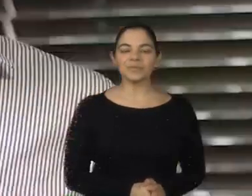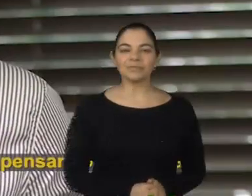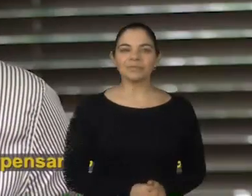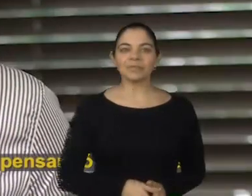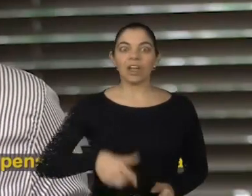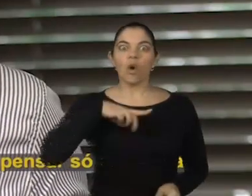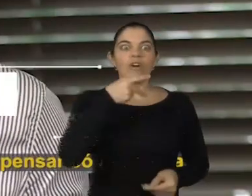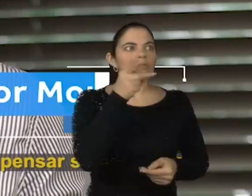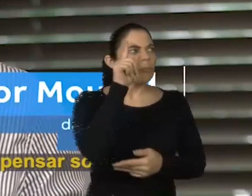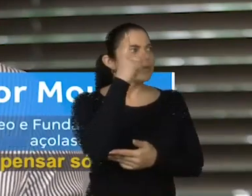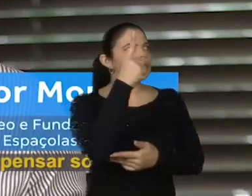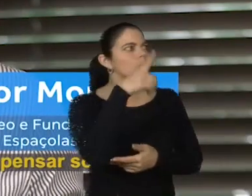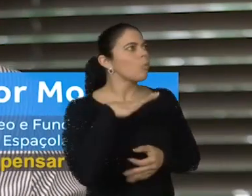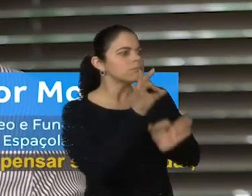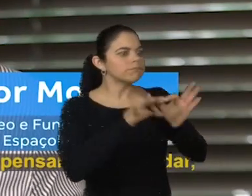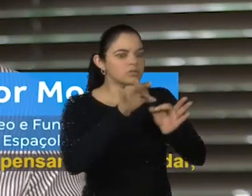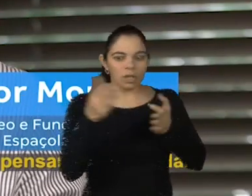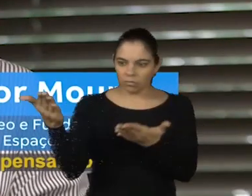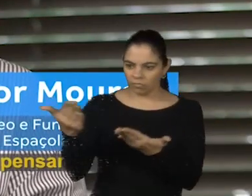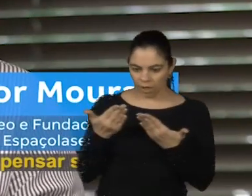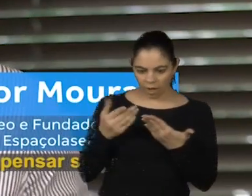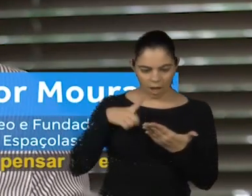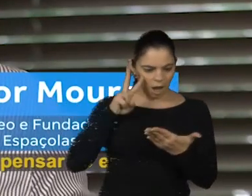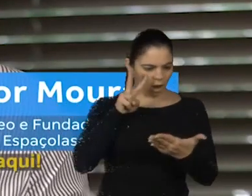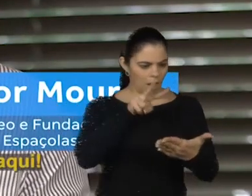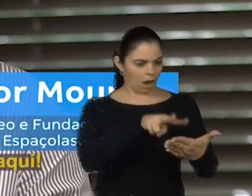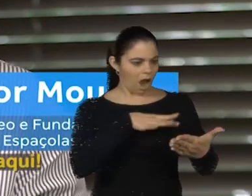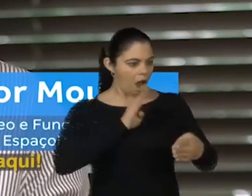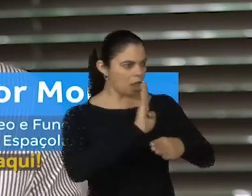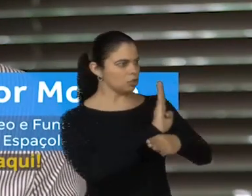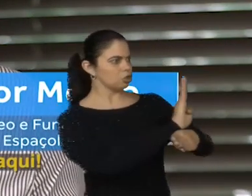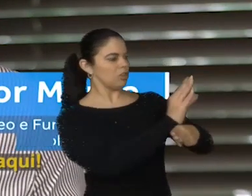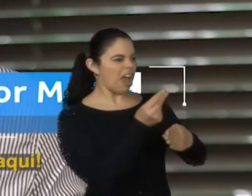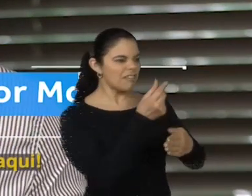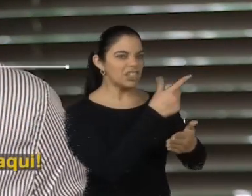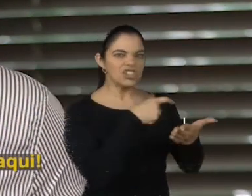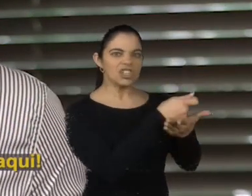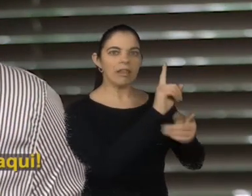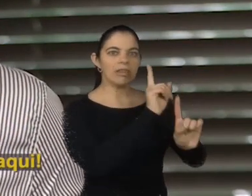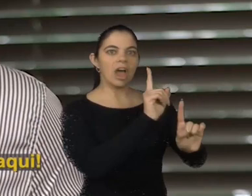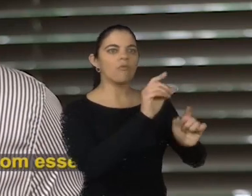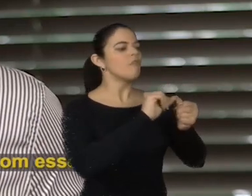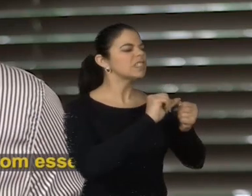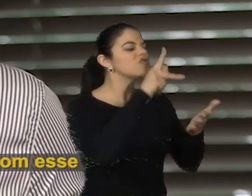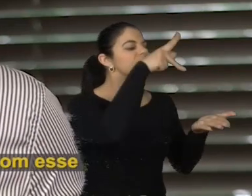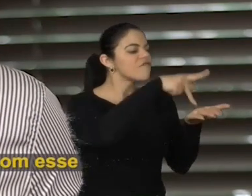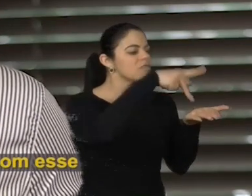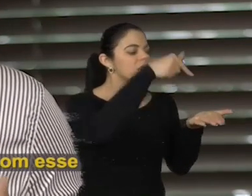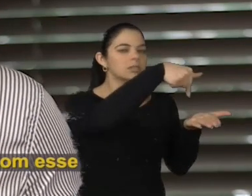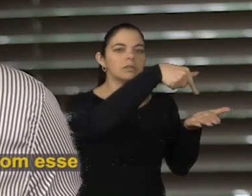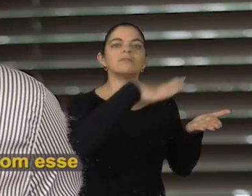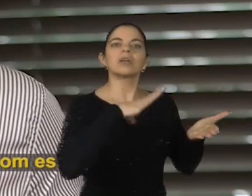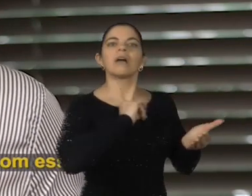Quando esse projeto apareceu para a gente, em vez de pensarmos só em ajudar, em investir, não, vamos fazer de verdade aqui. E foi